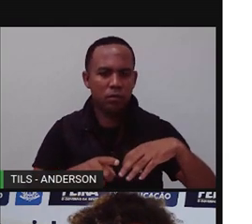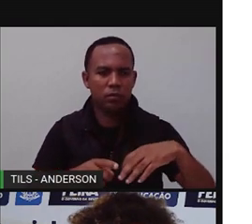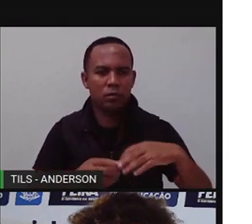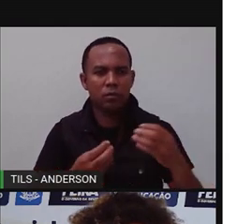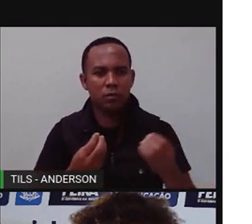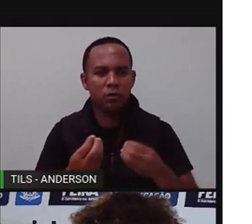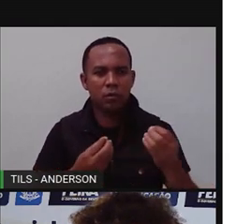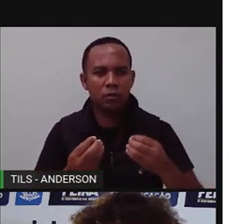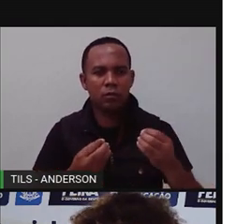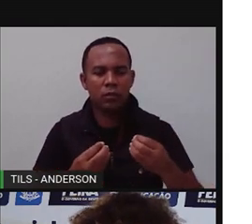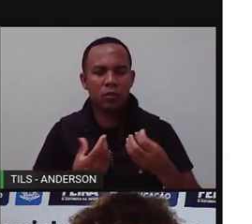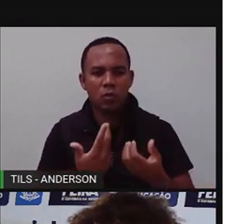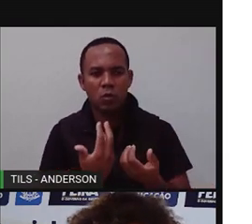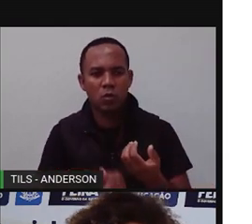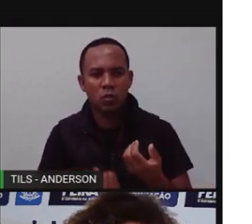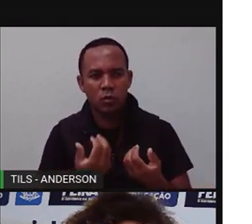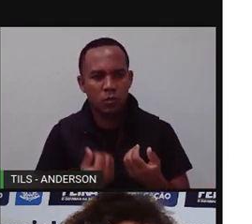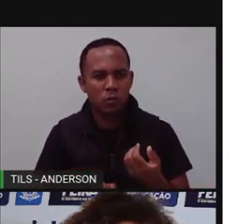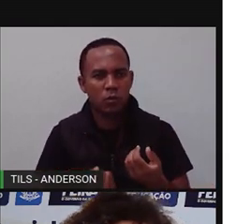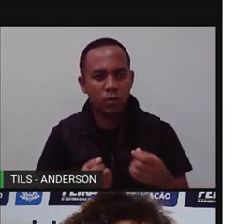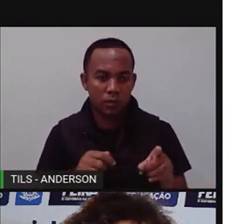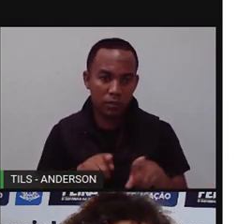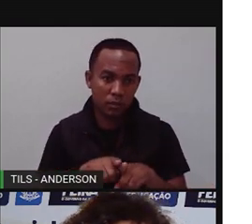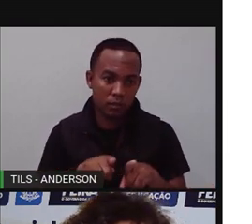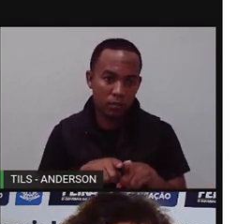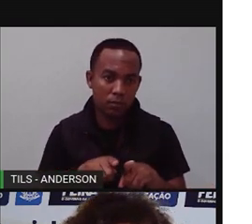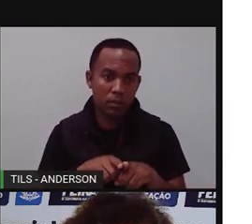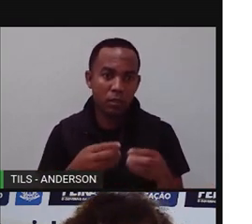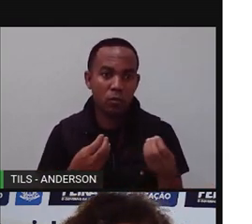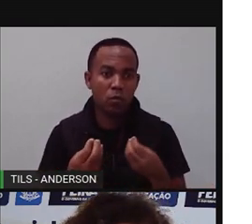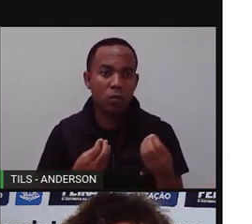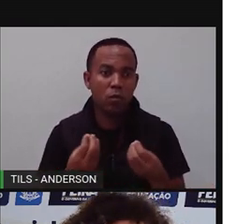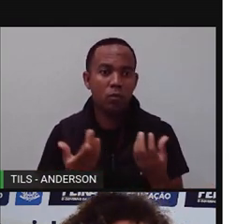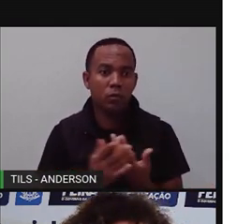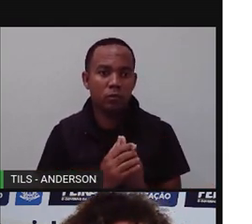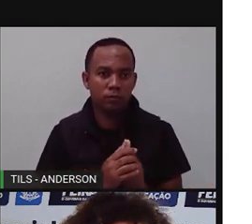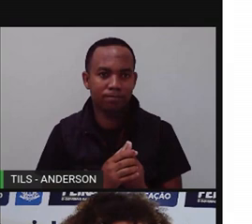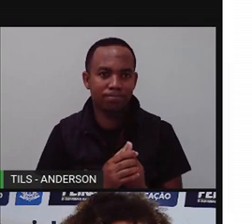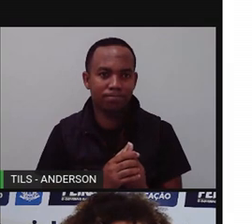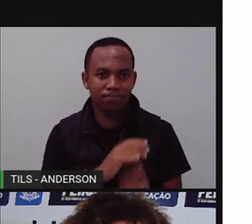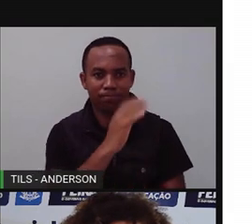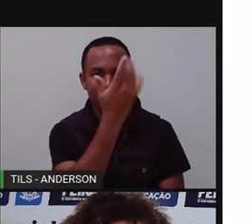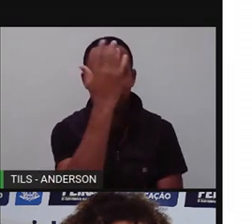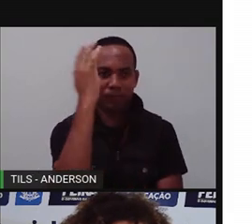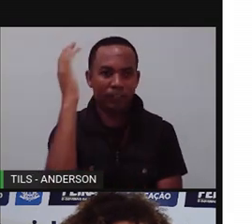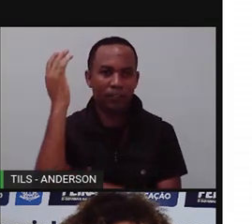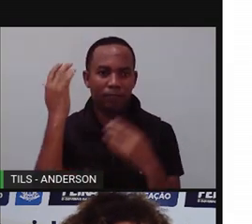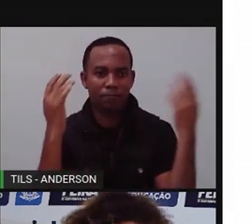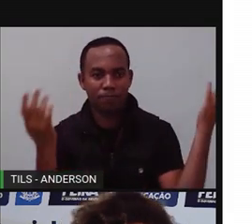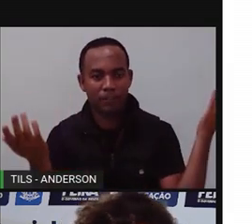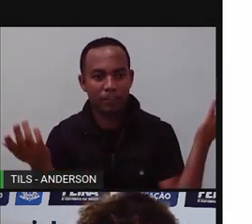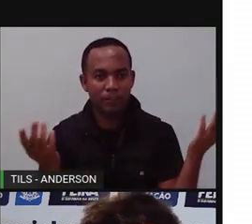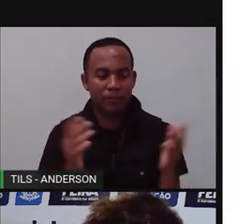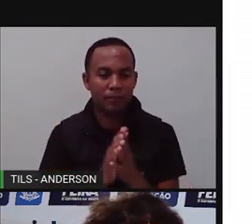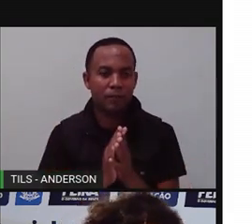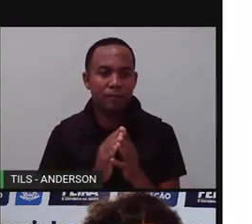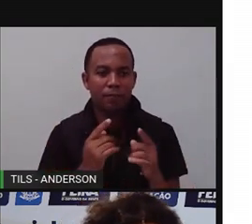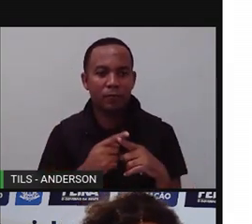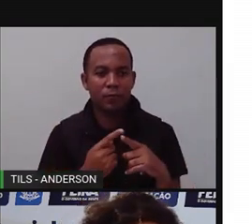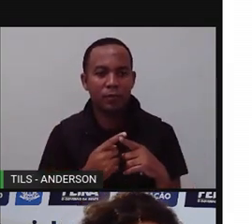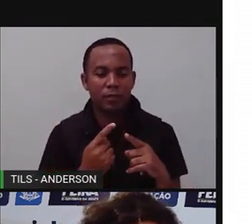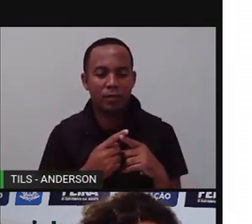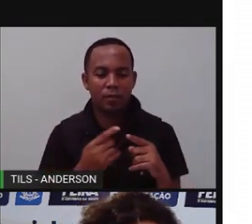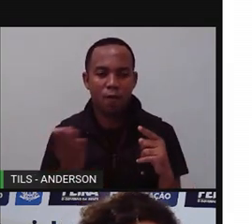chegue ao sol pra ser sugada pro lençol freático. Faz sentido a gente tratar a natureza desse jeito? Porque a gente tira as